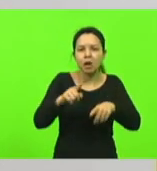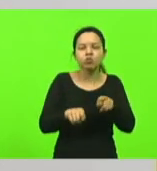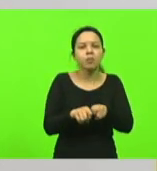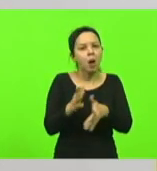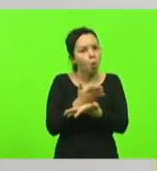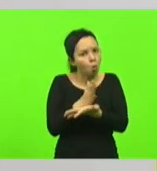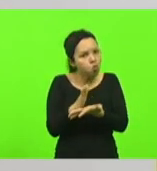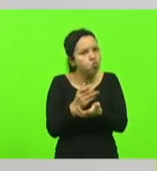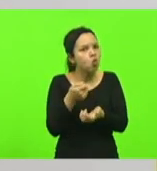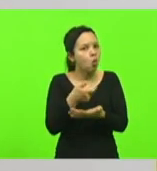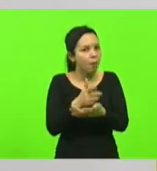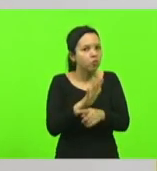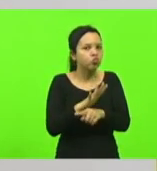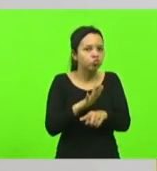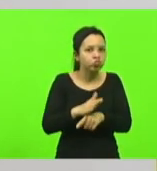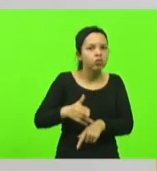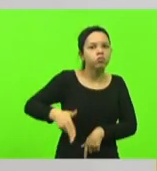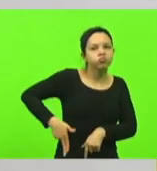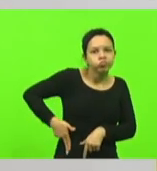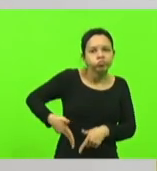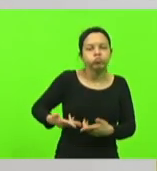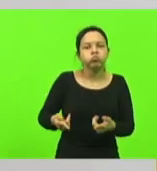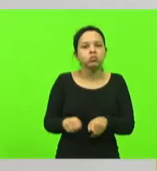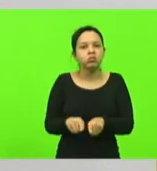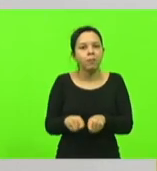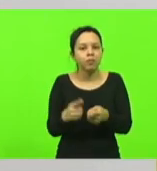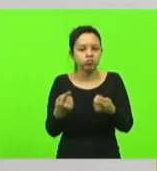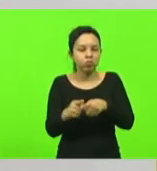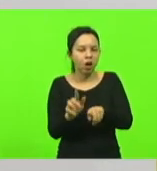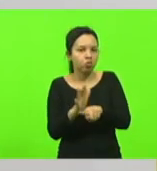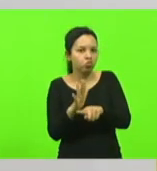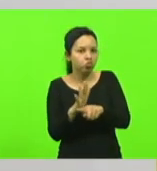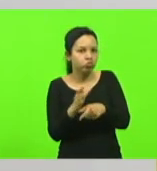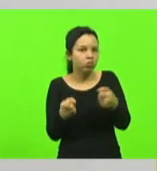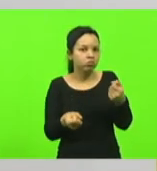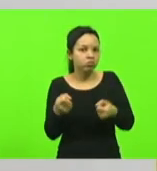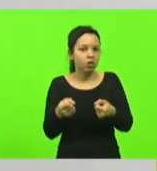convênio de trânsito que ajuda a viatura, e não tem polícia.